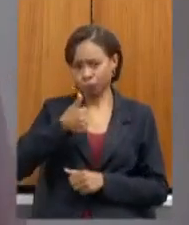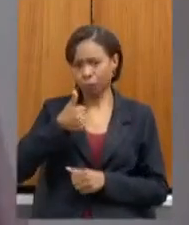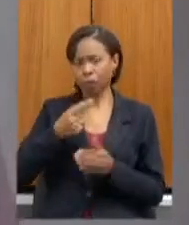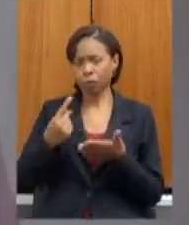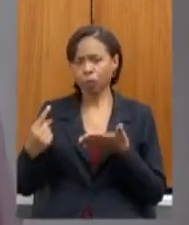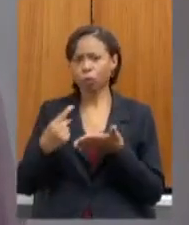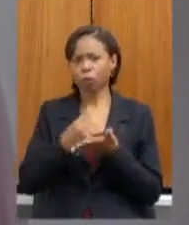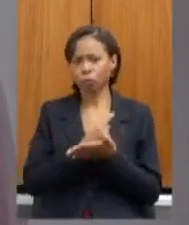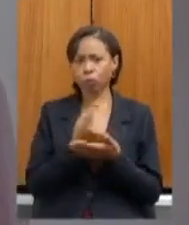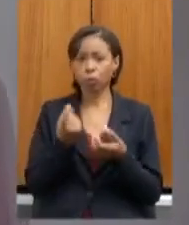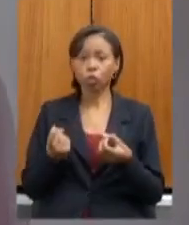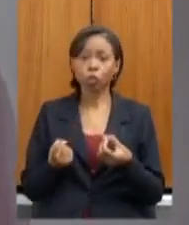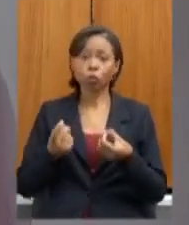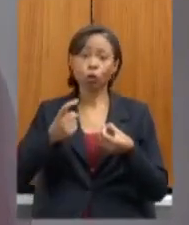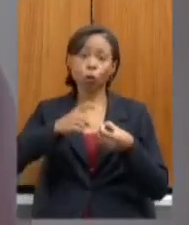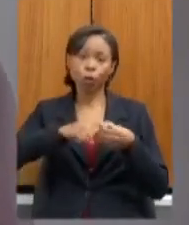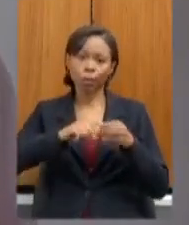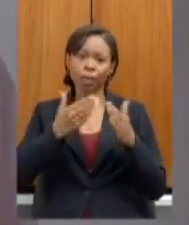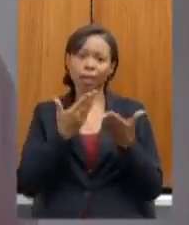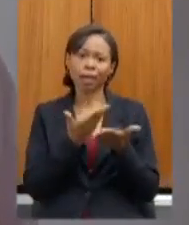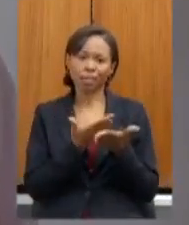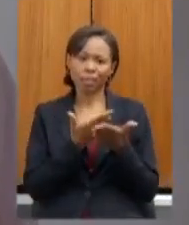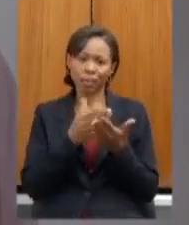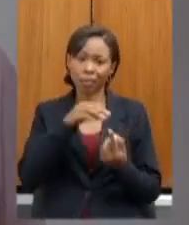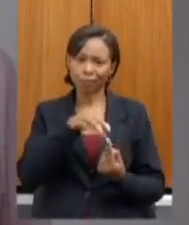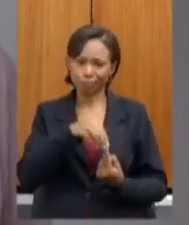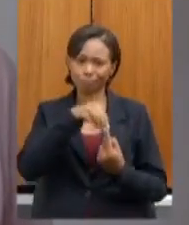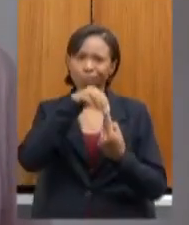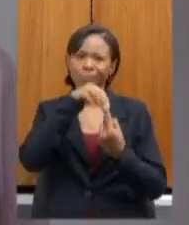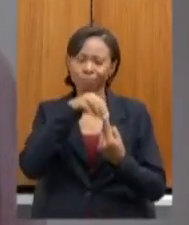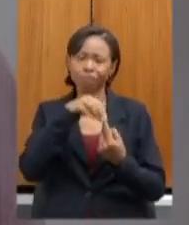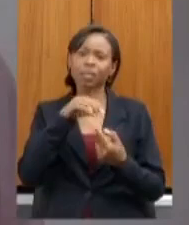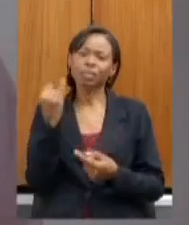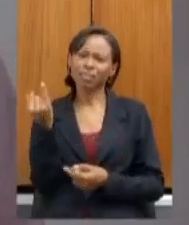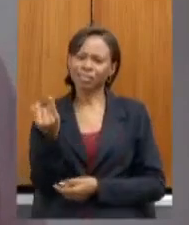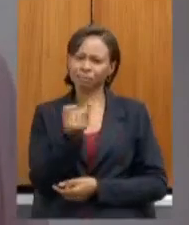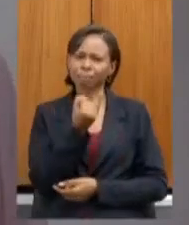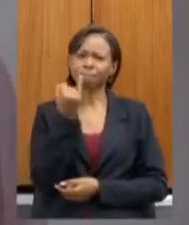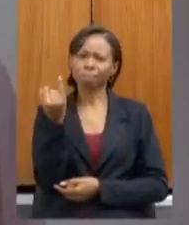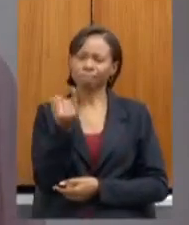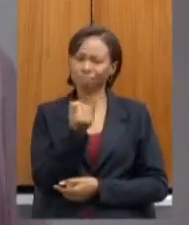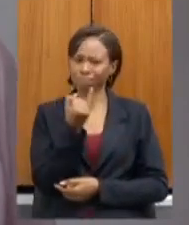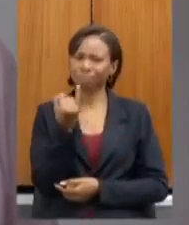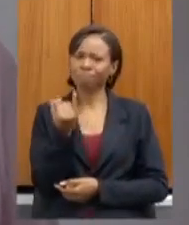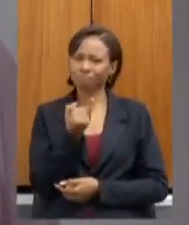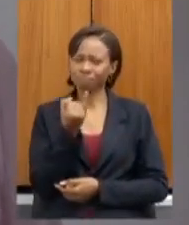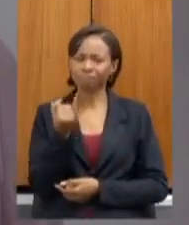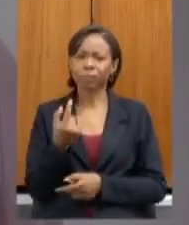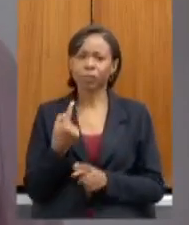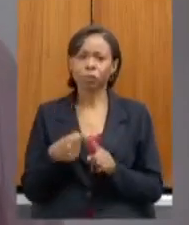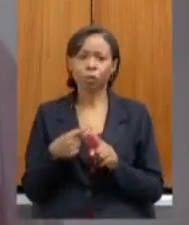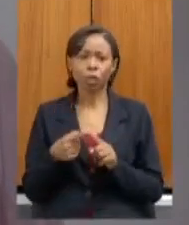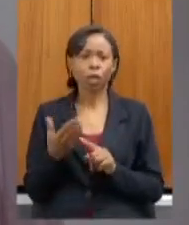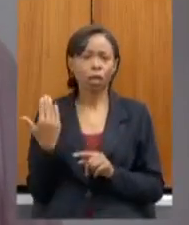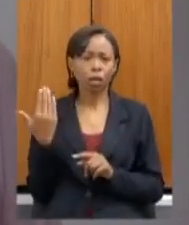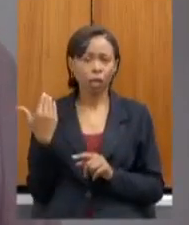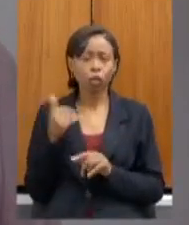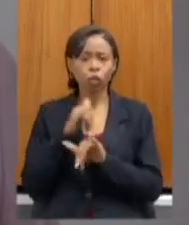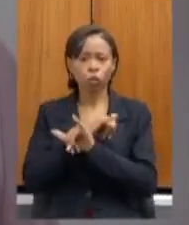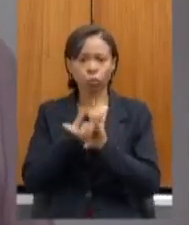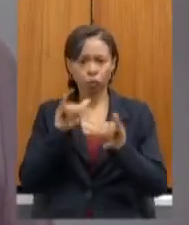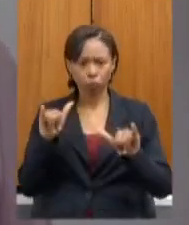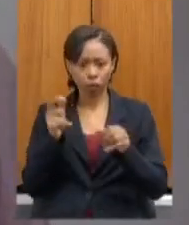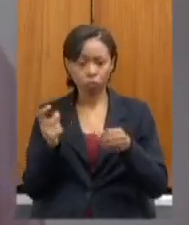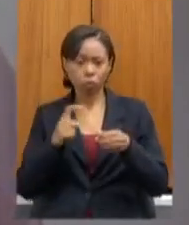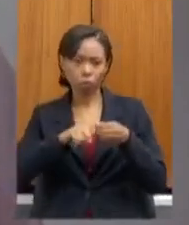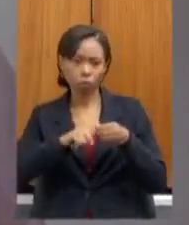priorização da volta às aulas tem sido extremamente importante esse ponto deputado no momento em que nós anunciamos a retomada